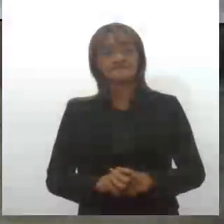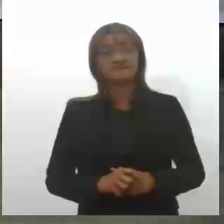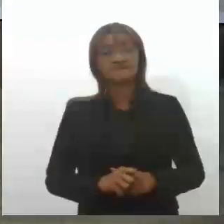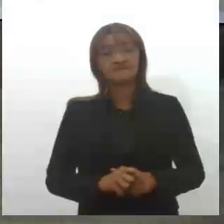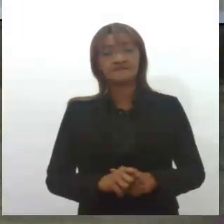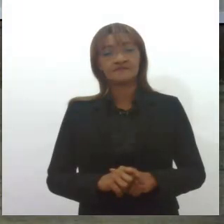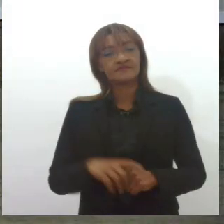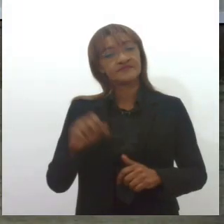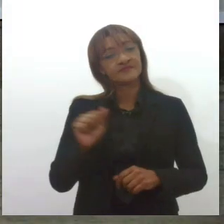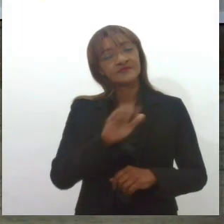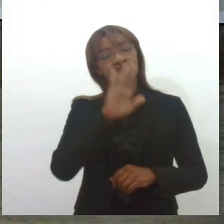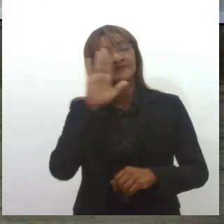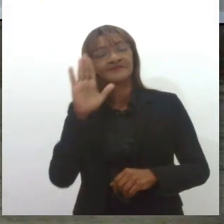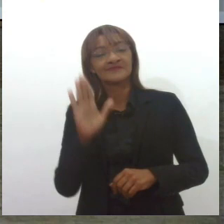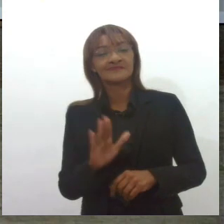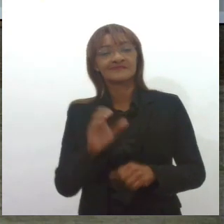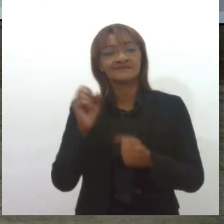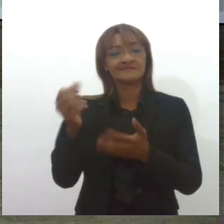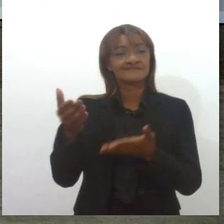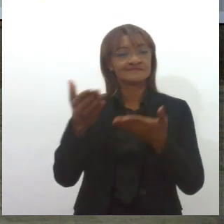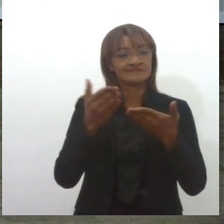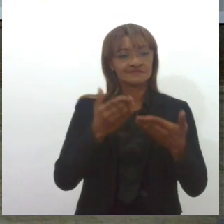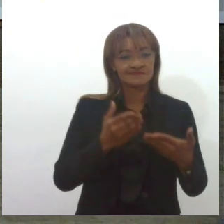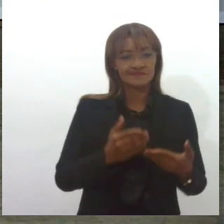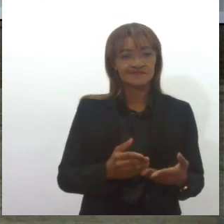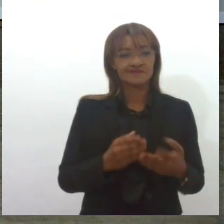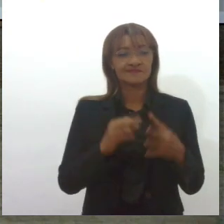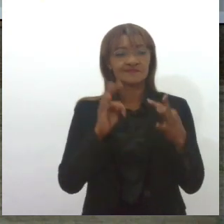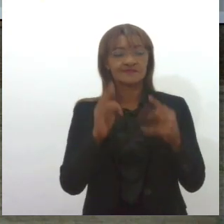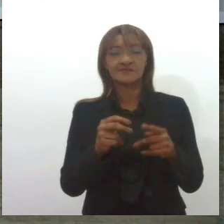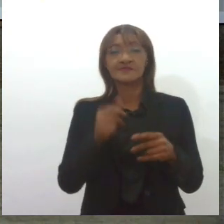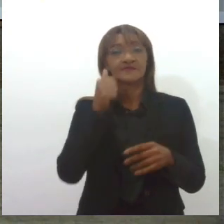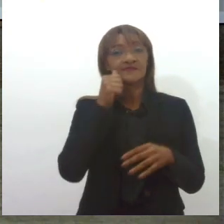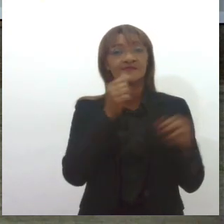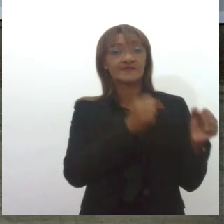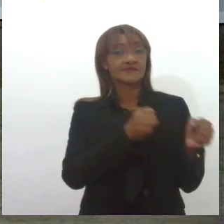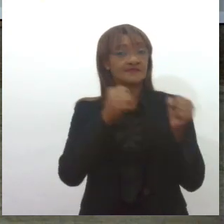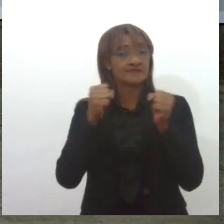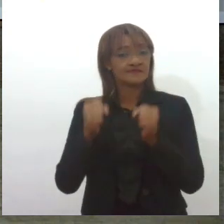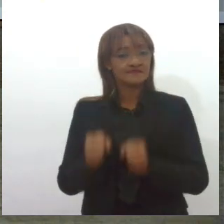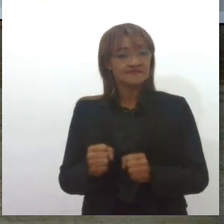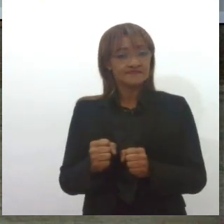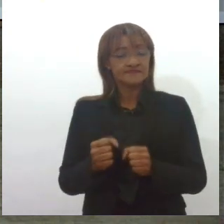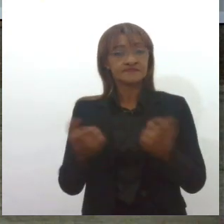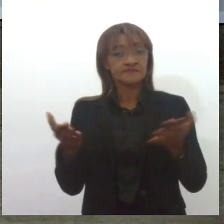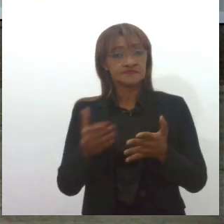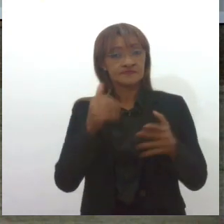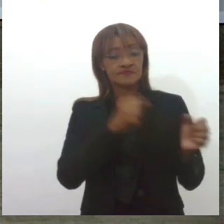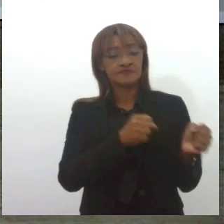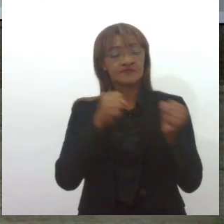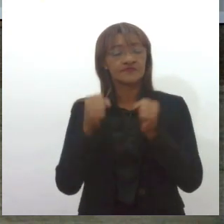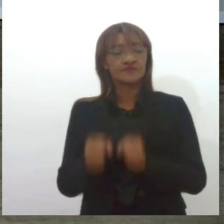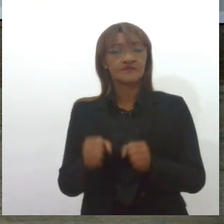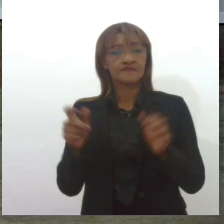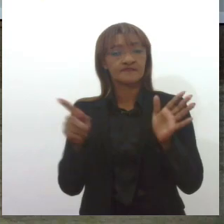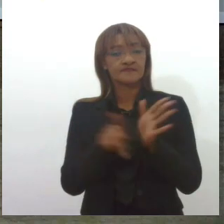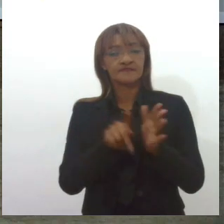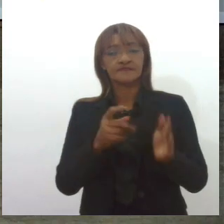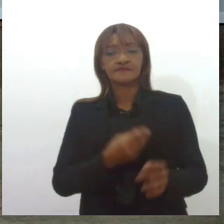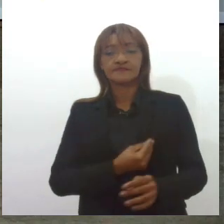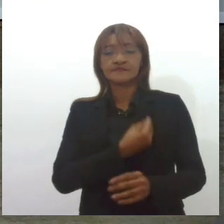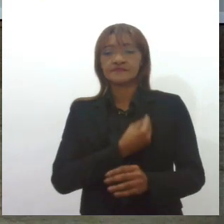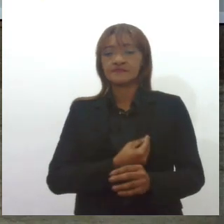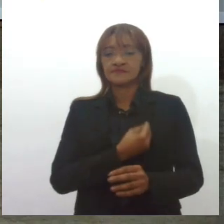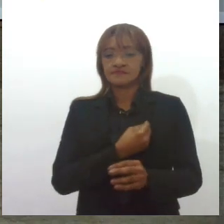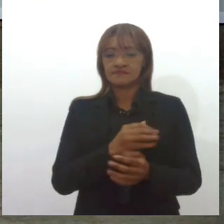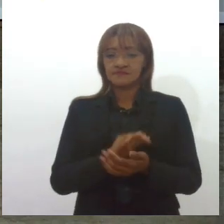Olá, sejam bem-vindas e bem-vindos ao programa Elas no Comando. Elas no comando de suas próprias vidas.